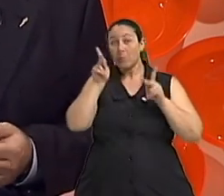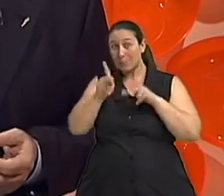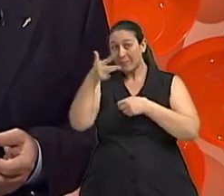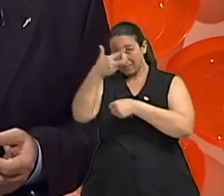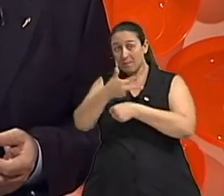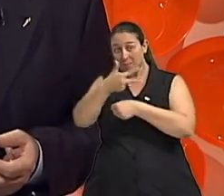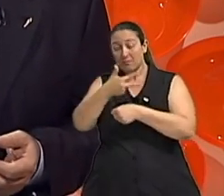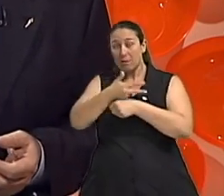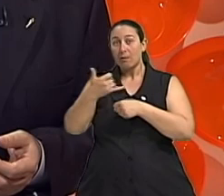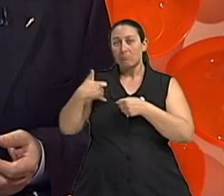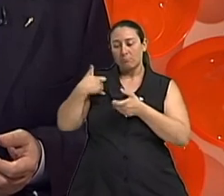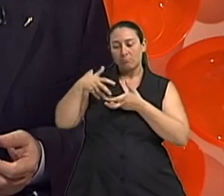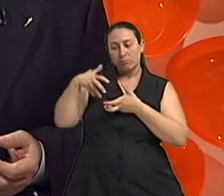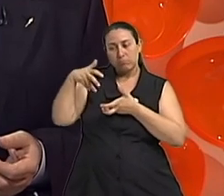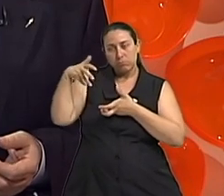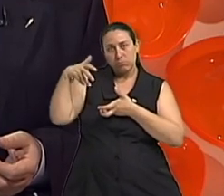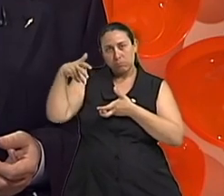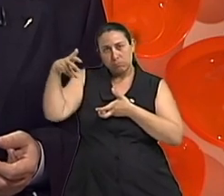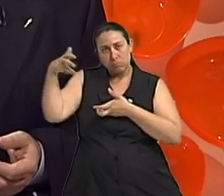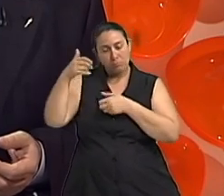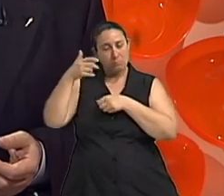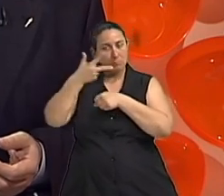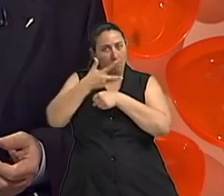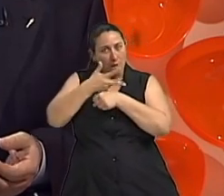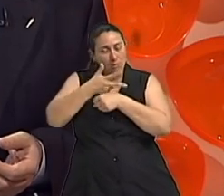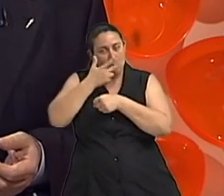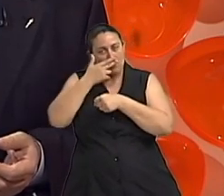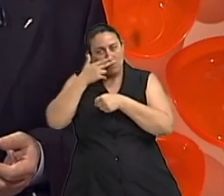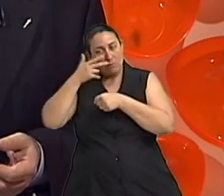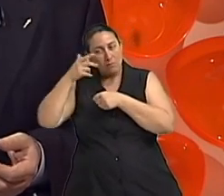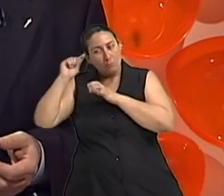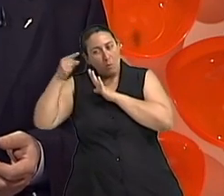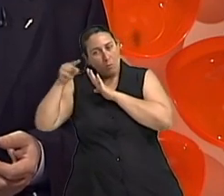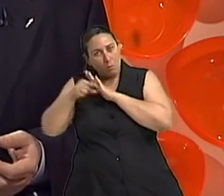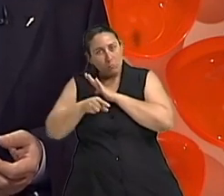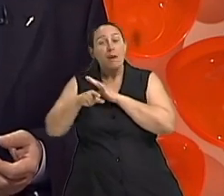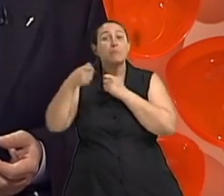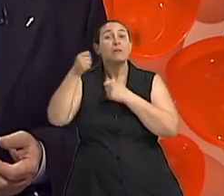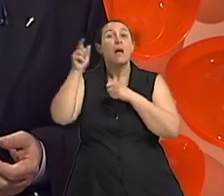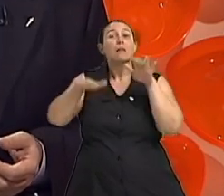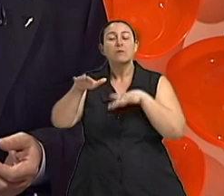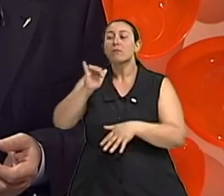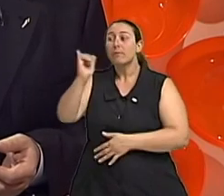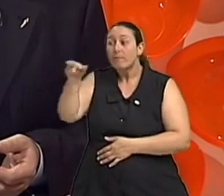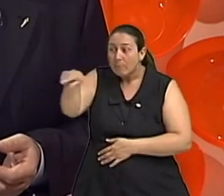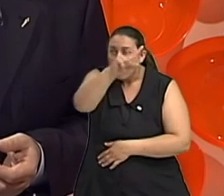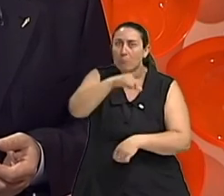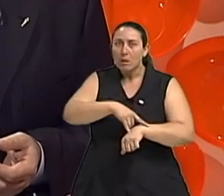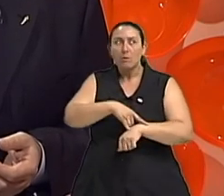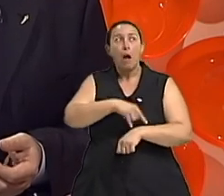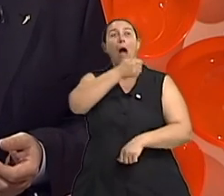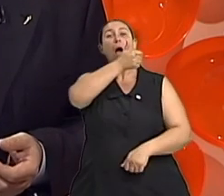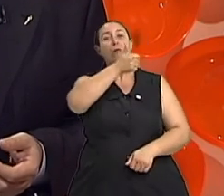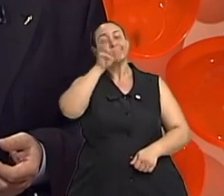idoso ele ficar mais ele precisa ser lembrado que deve ir ao banheiro ir com frequência ao